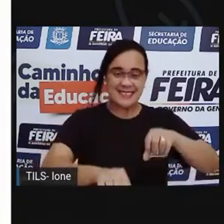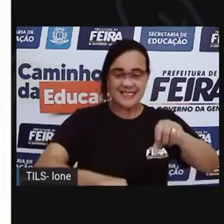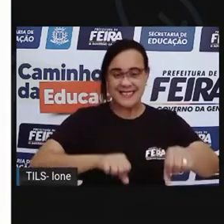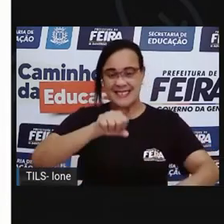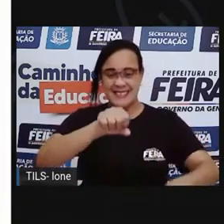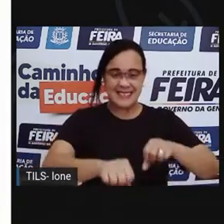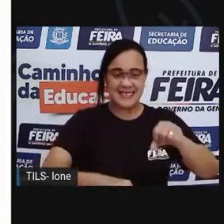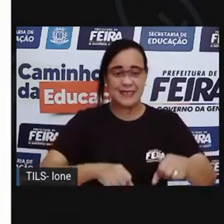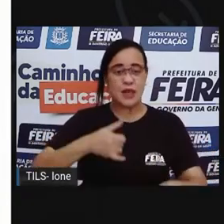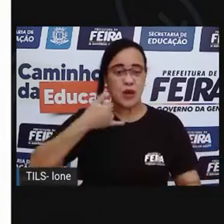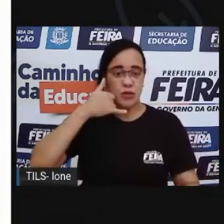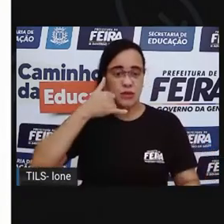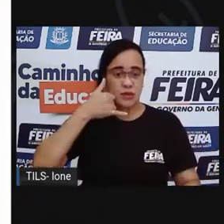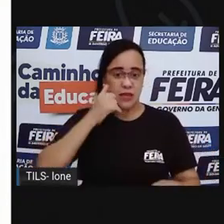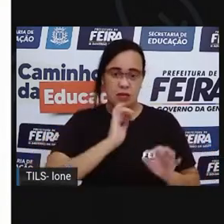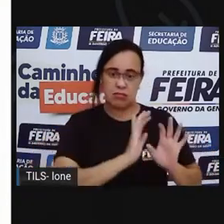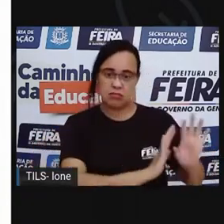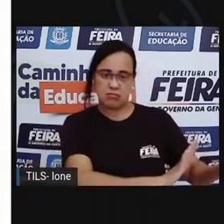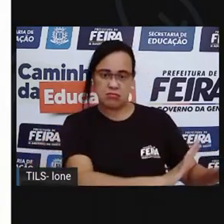celular aqui, olha.